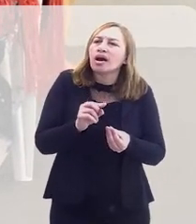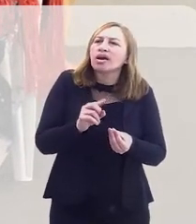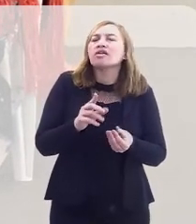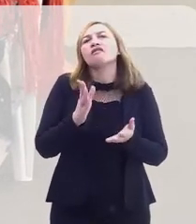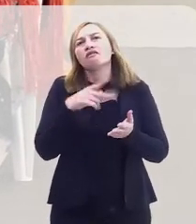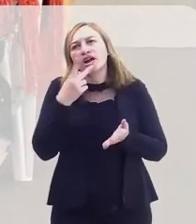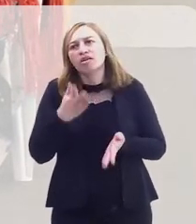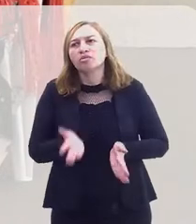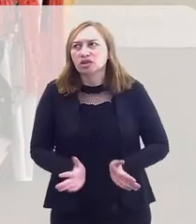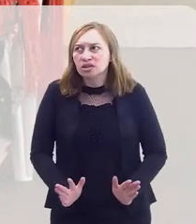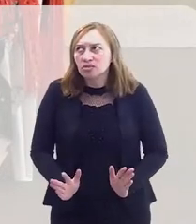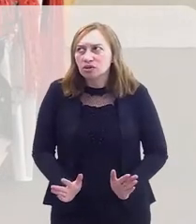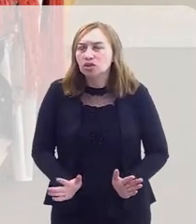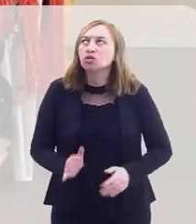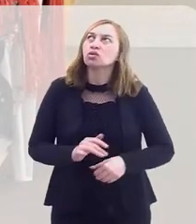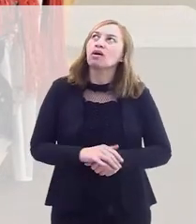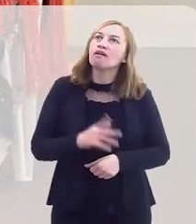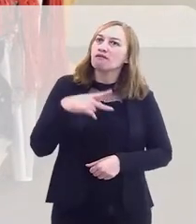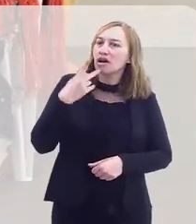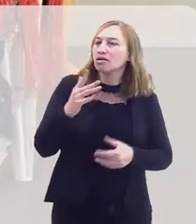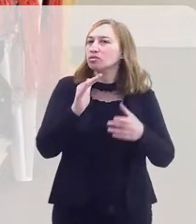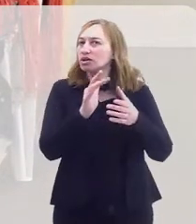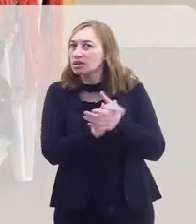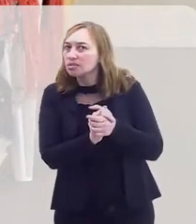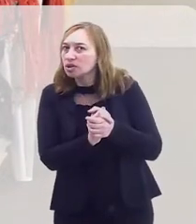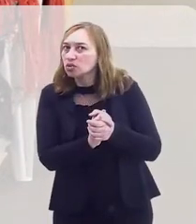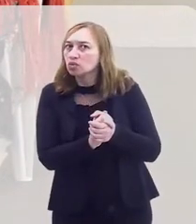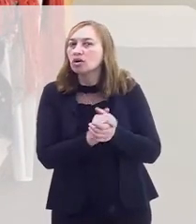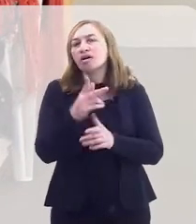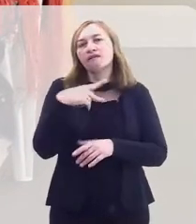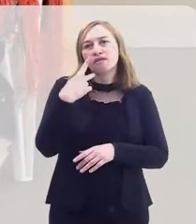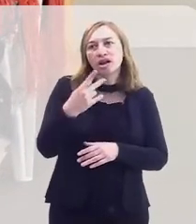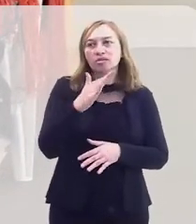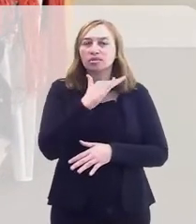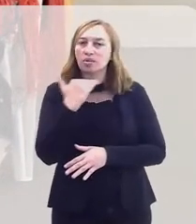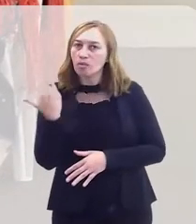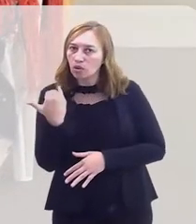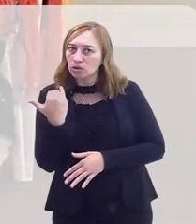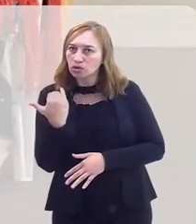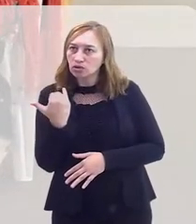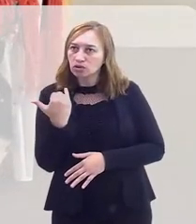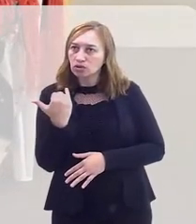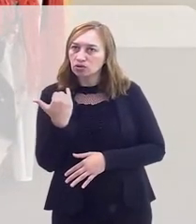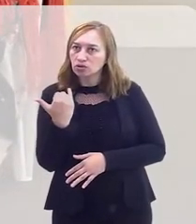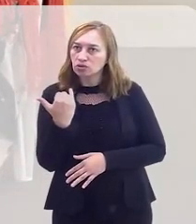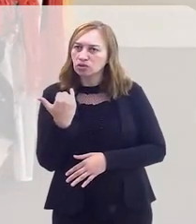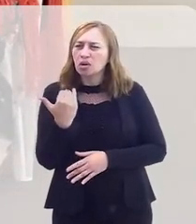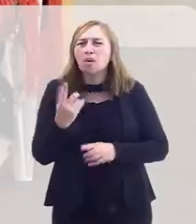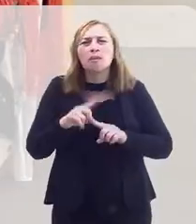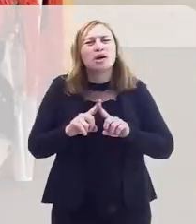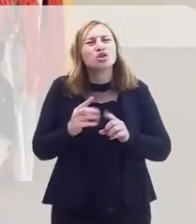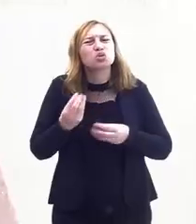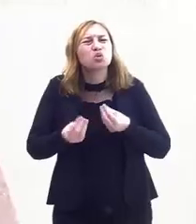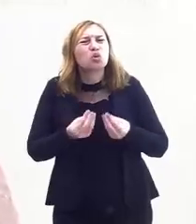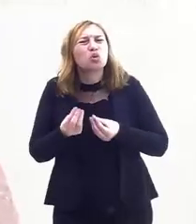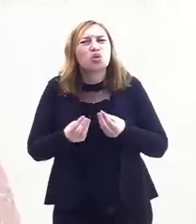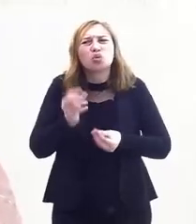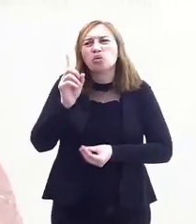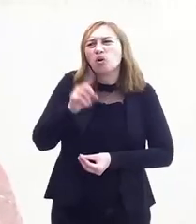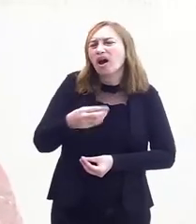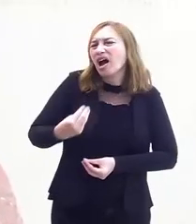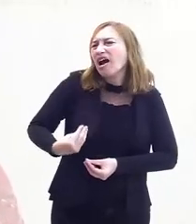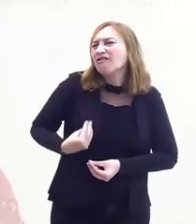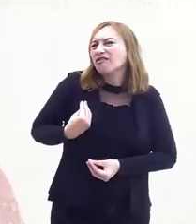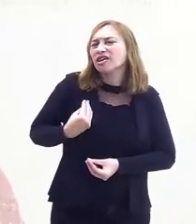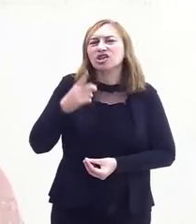Nós já falamos do nascimento, falamos do casamento, falamos da morte. Mas como